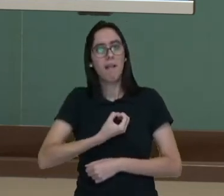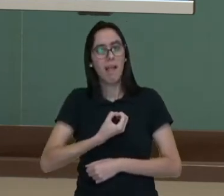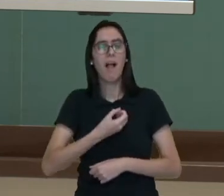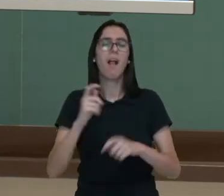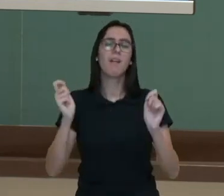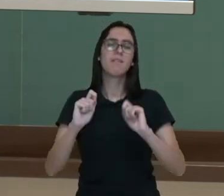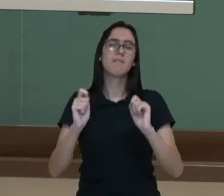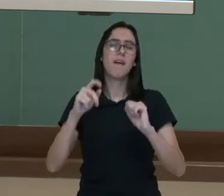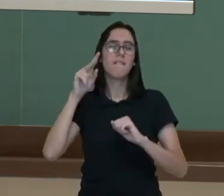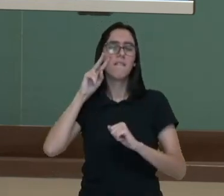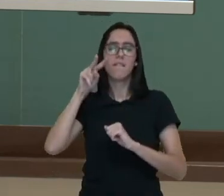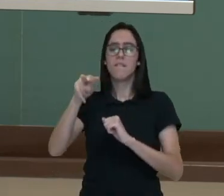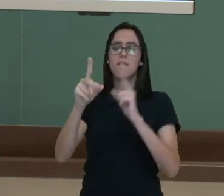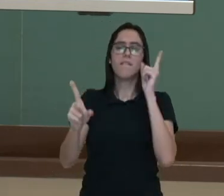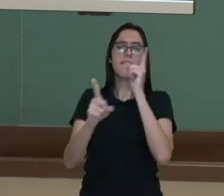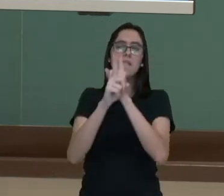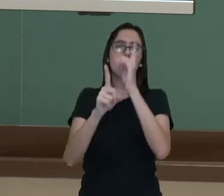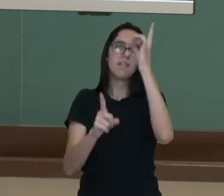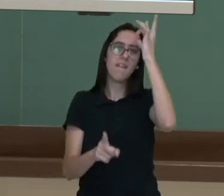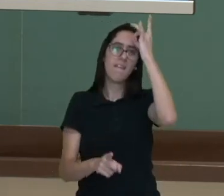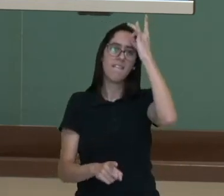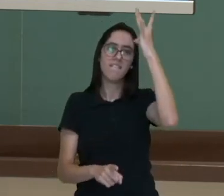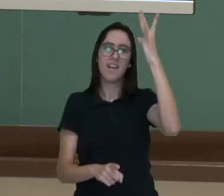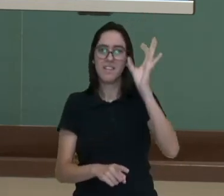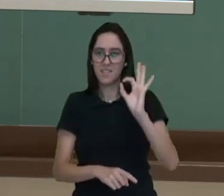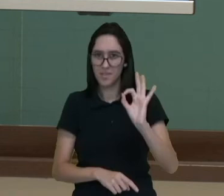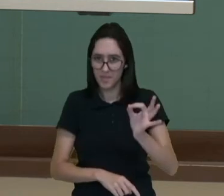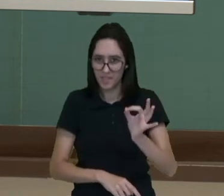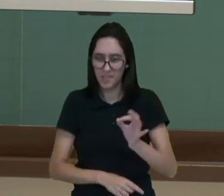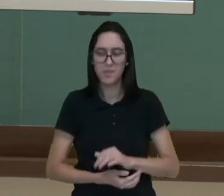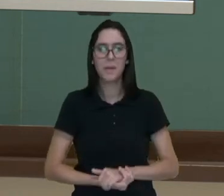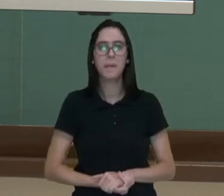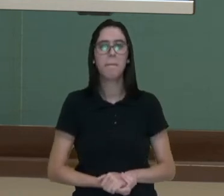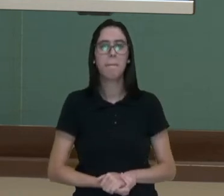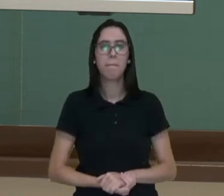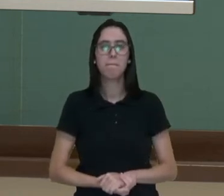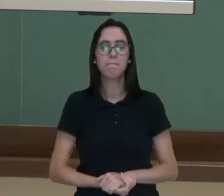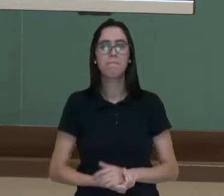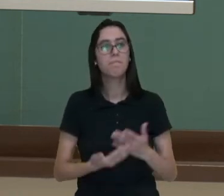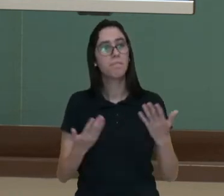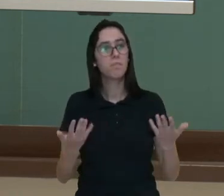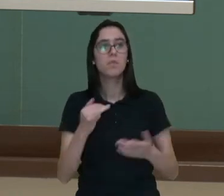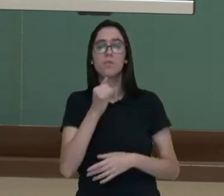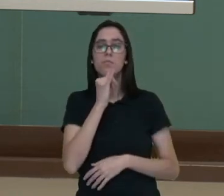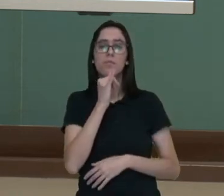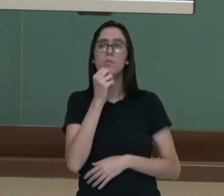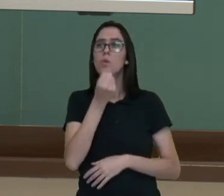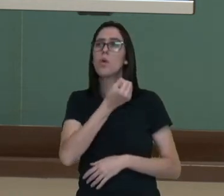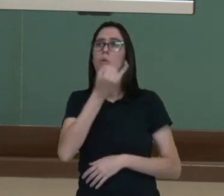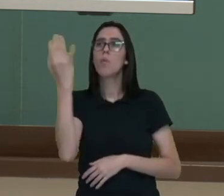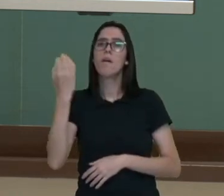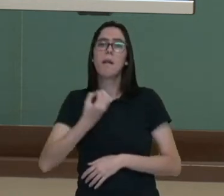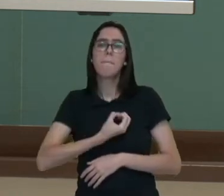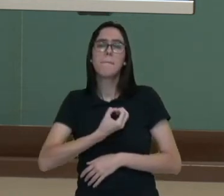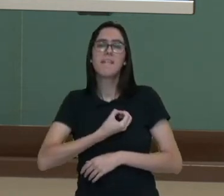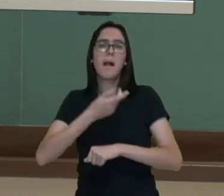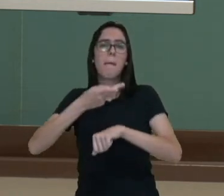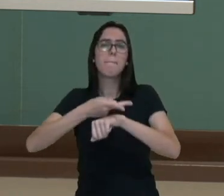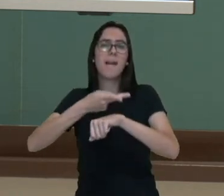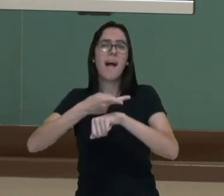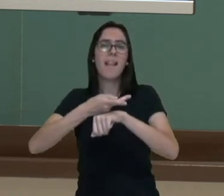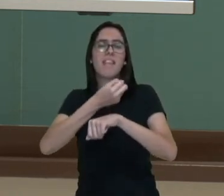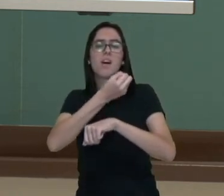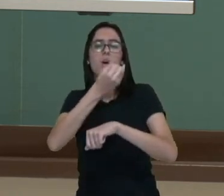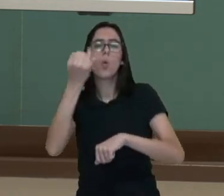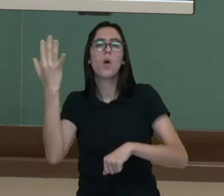identificar. já vou onde eu quero e consigo encontrar essa informação, tá bom? Viu só? Ah, quantas medalhas de prata que teve a China? Tá aqui,